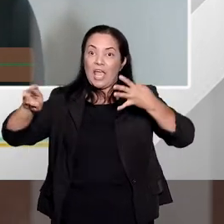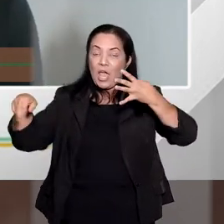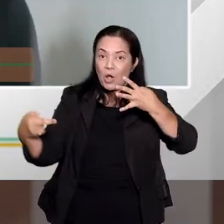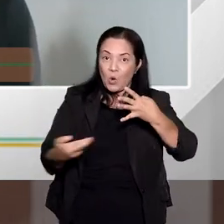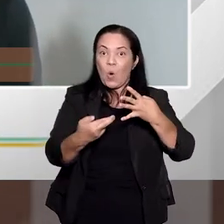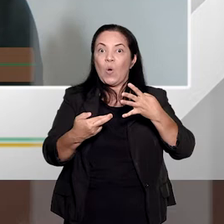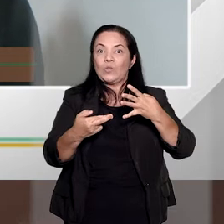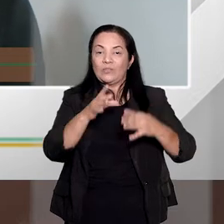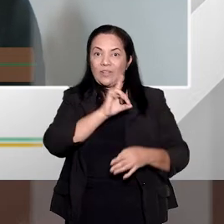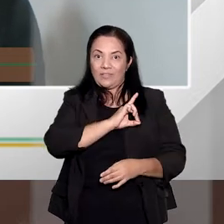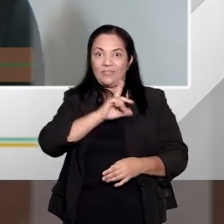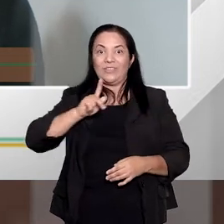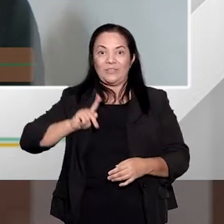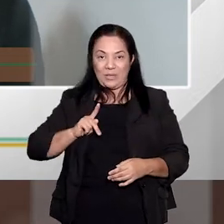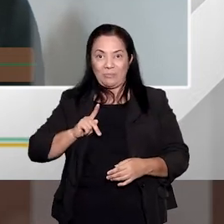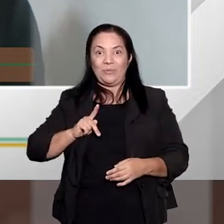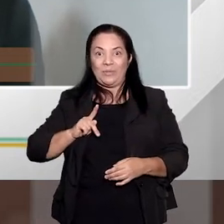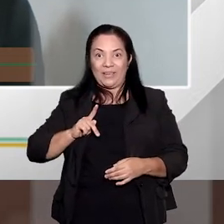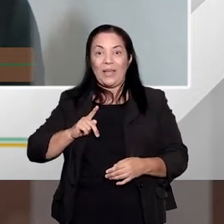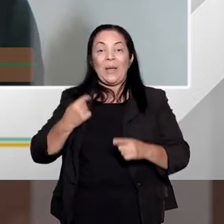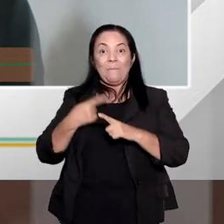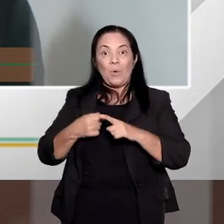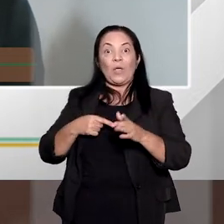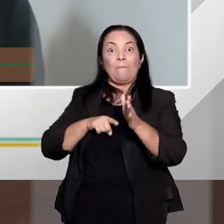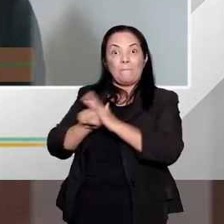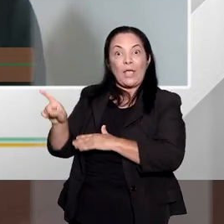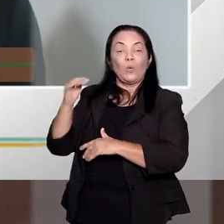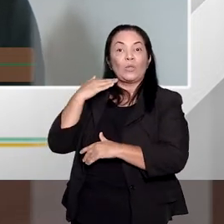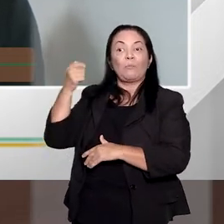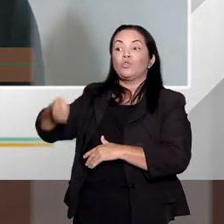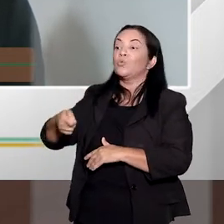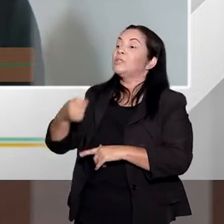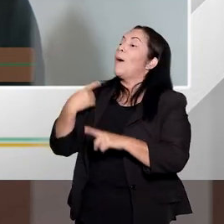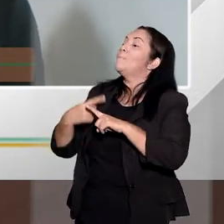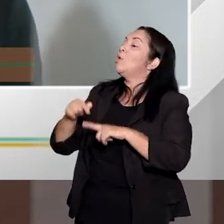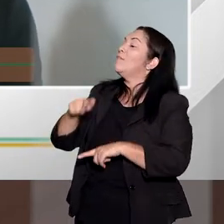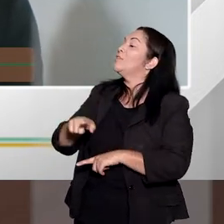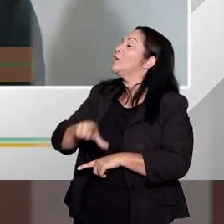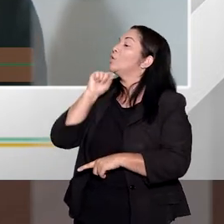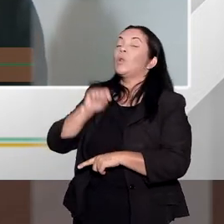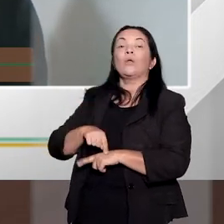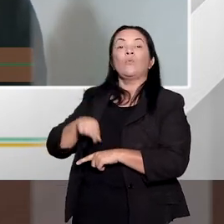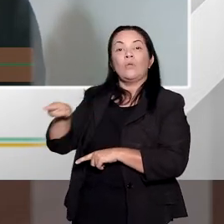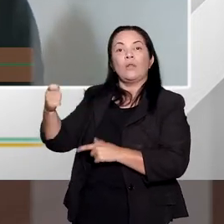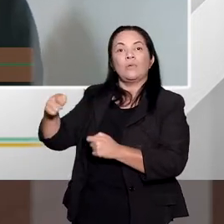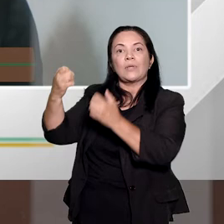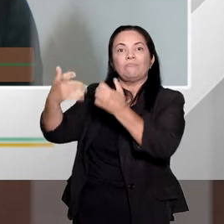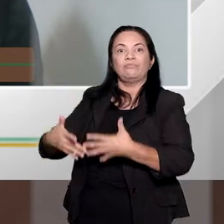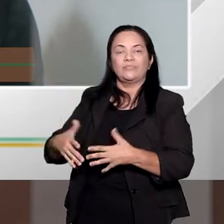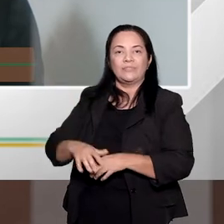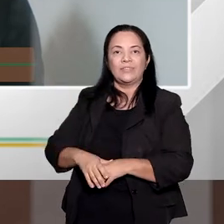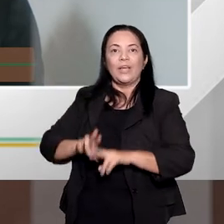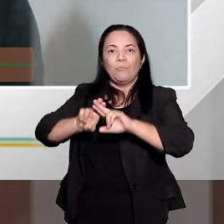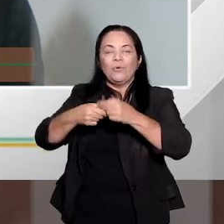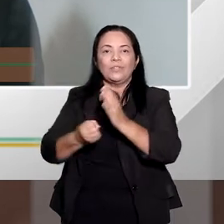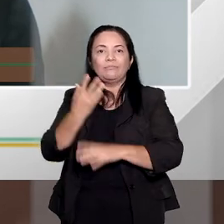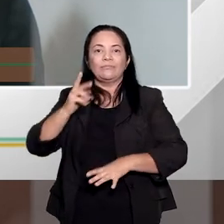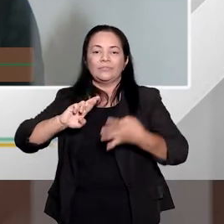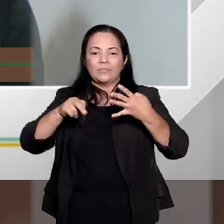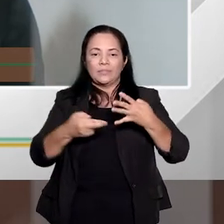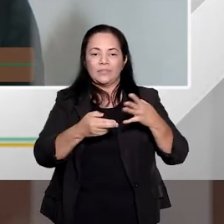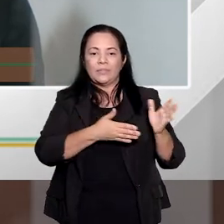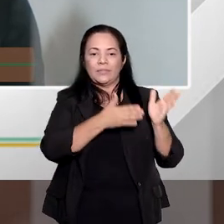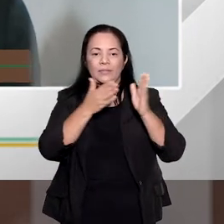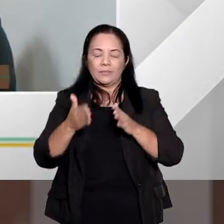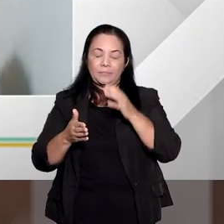inclusive, questionando esses critérios estabelecidos, então, realmente, é um problema. Só para os ouvintes